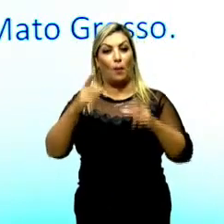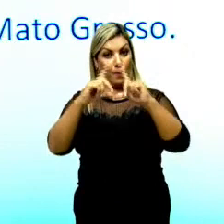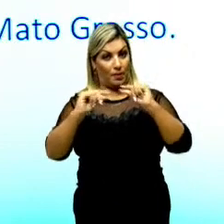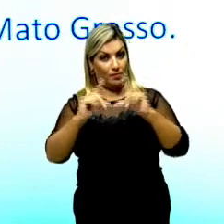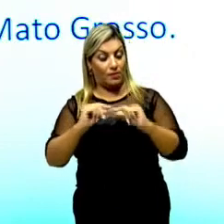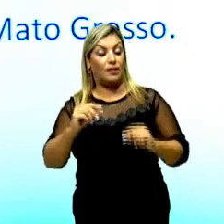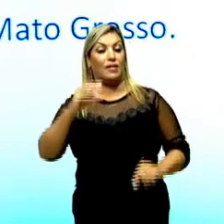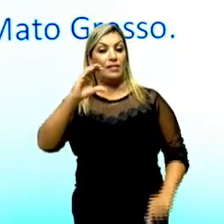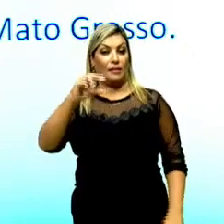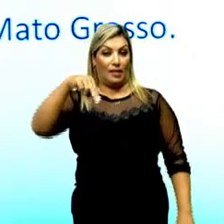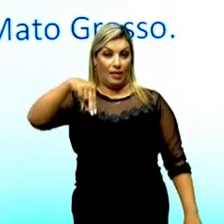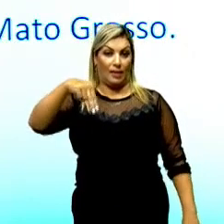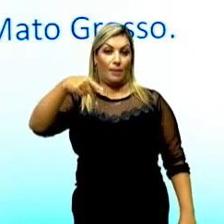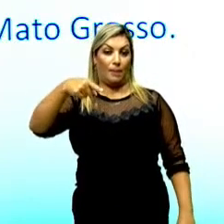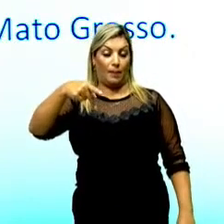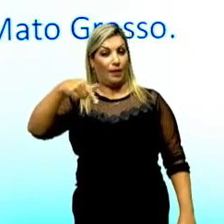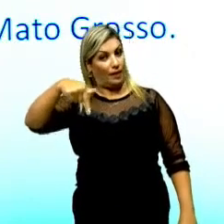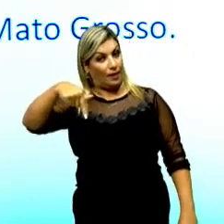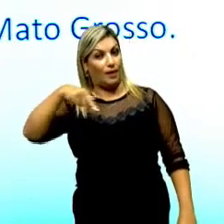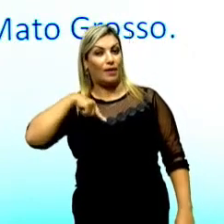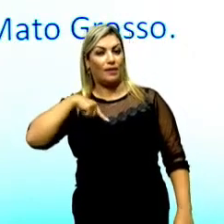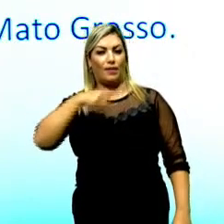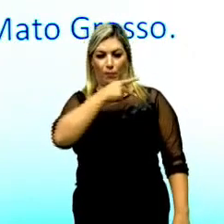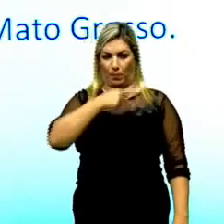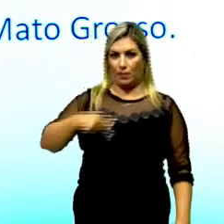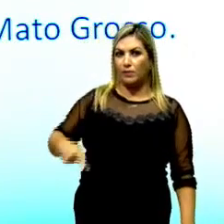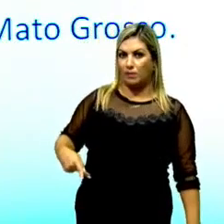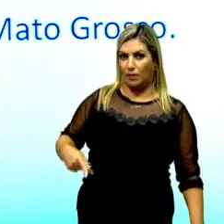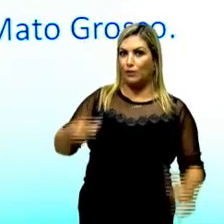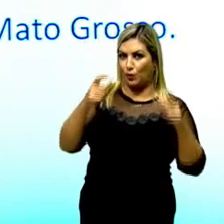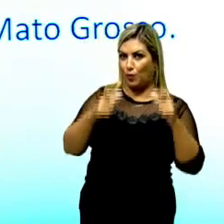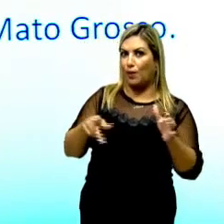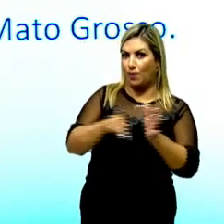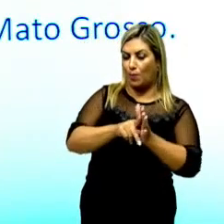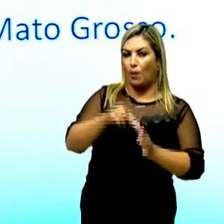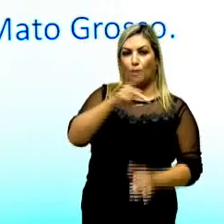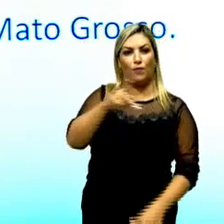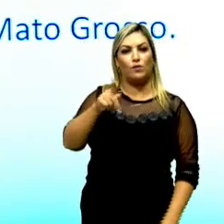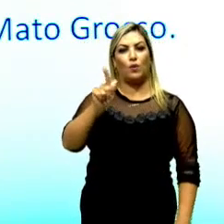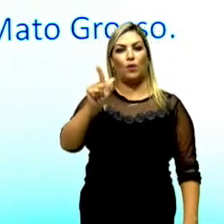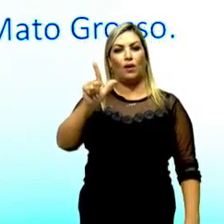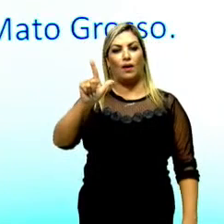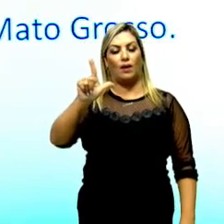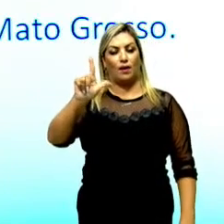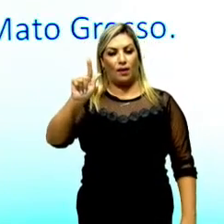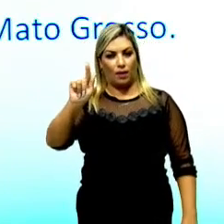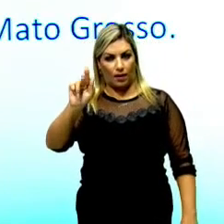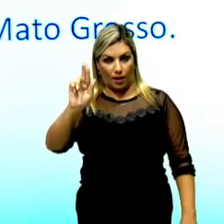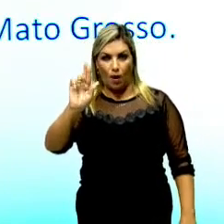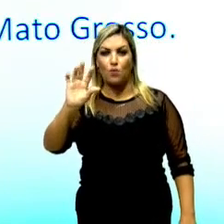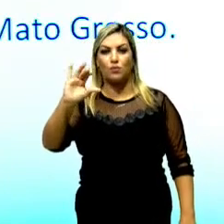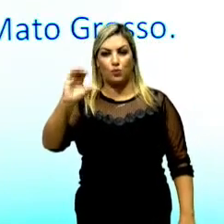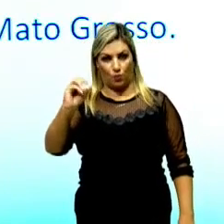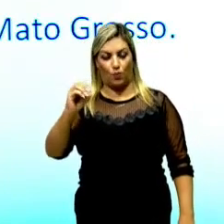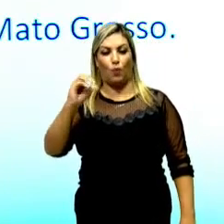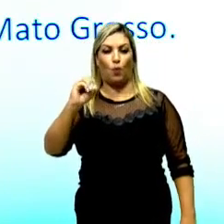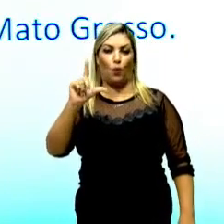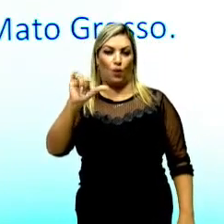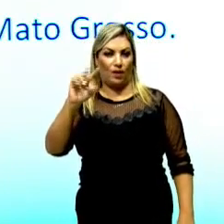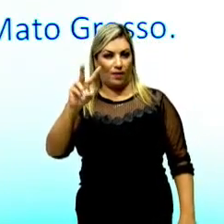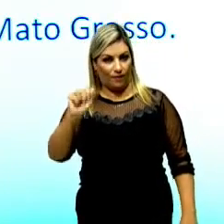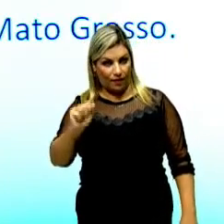Brasília, que contou com a participação do presidente do órgão, professor Glaucios Oliva. Os jovens